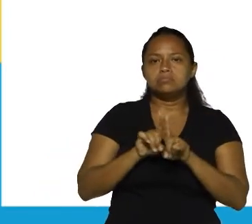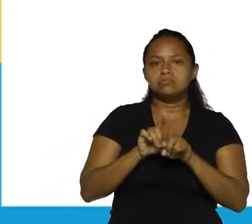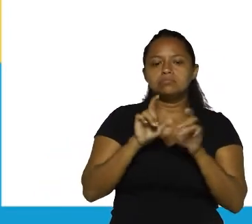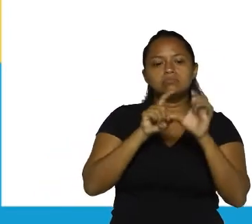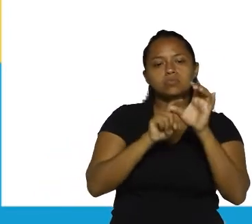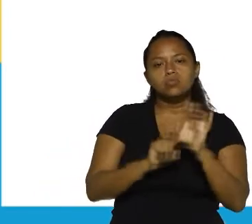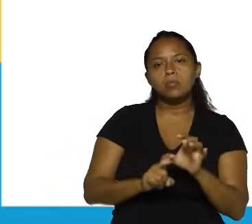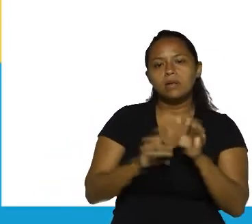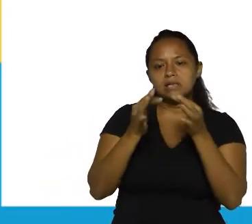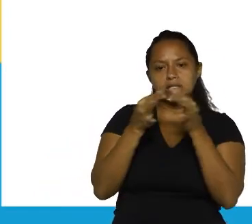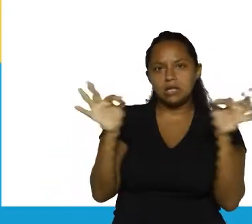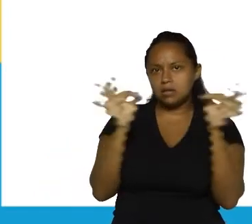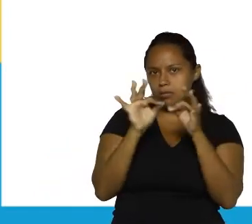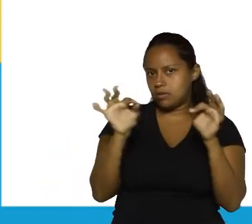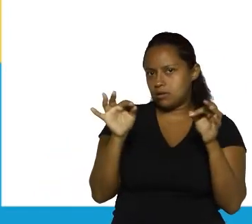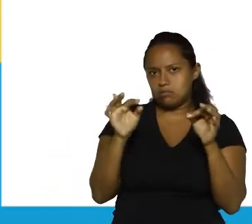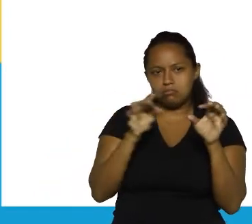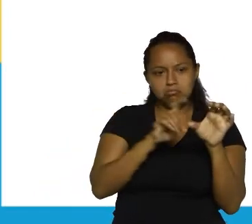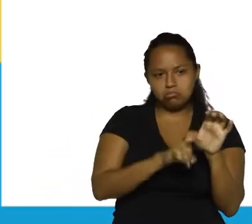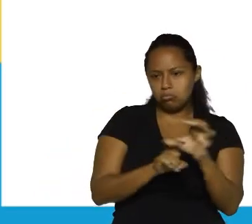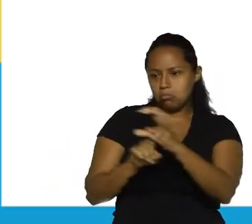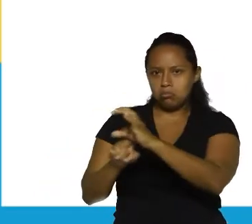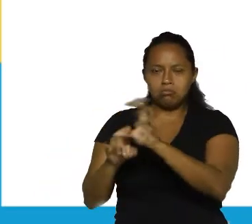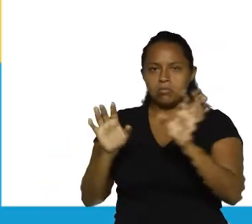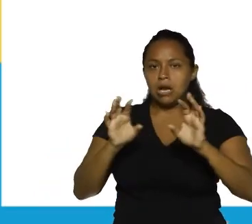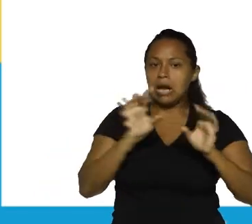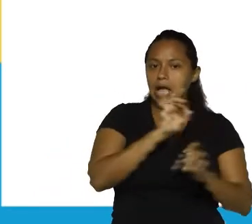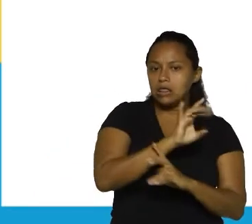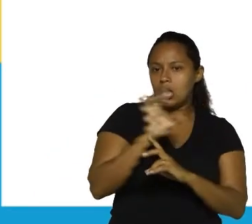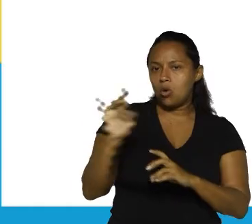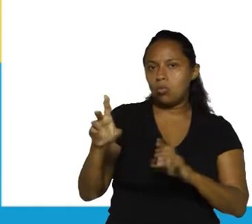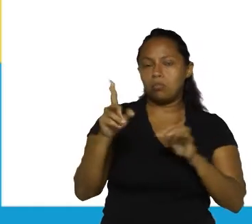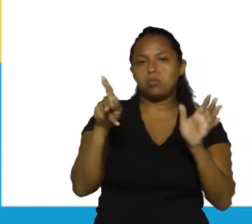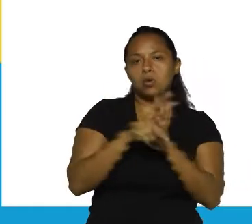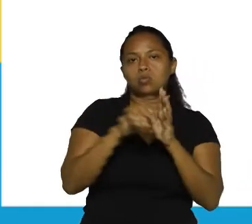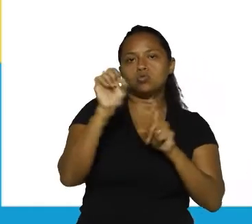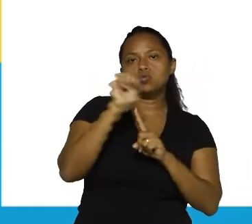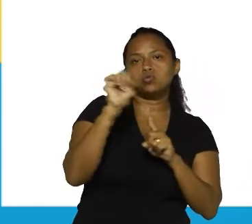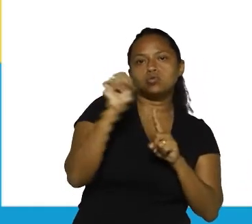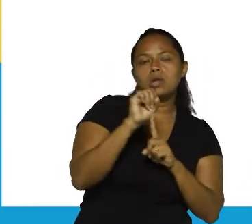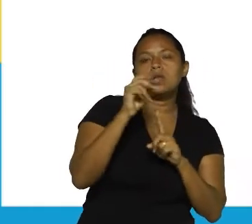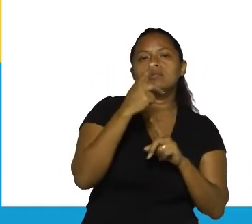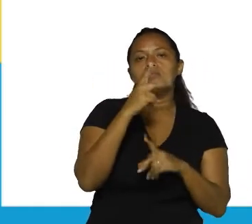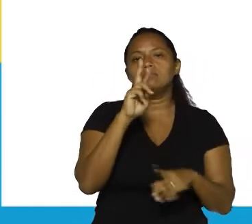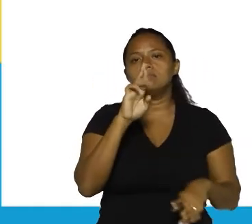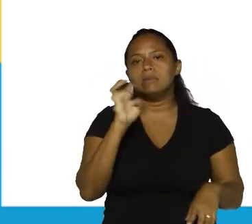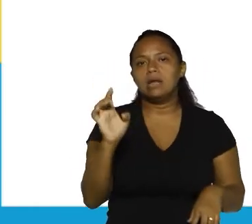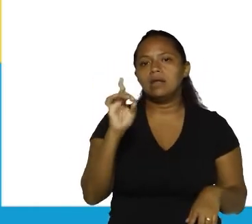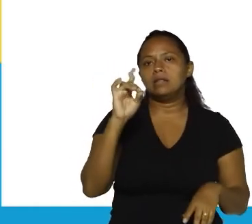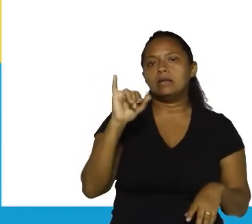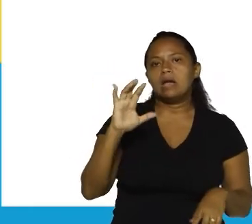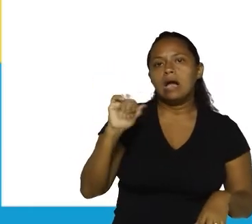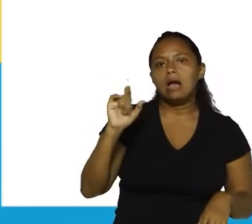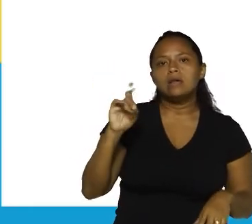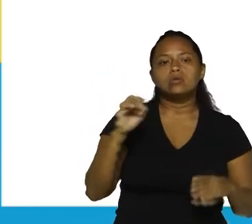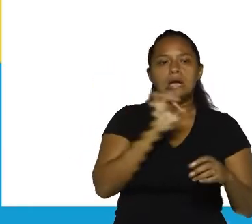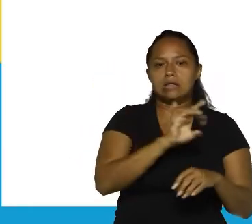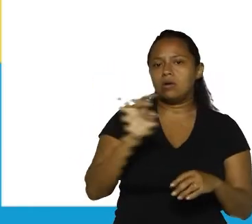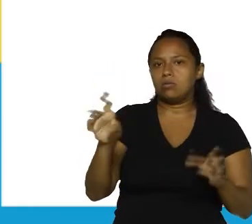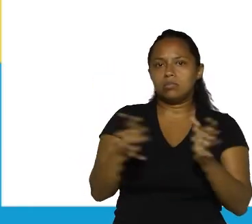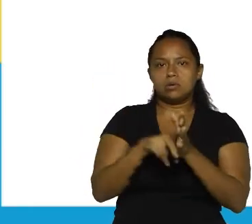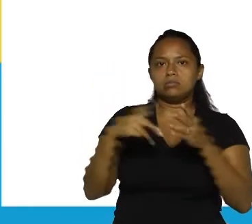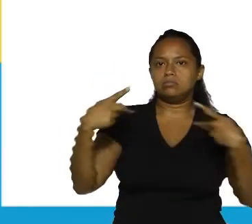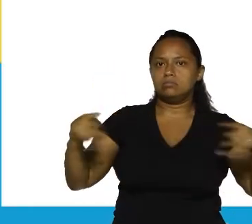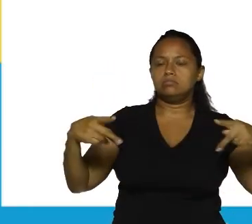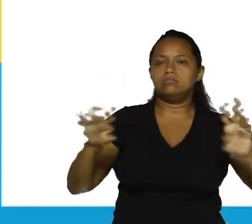não dependem sintaticamente uma da outra. Cada qual vai ter seu próprio sujeito, seu próprio predicado, certo? Vocês poderiam pensar assim,